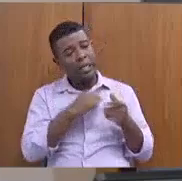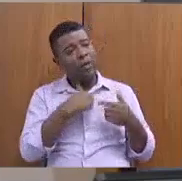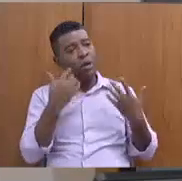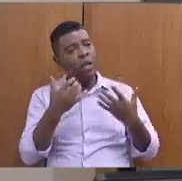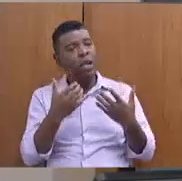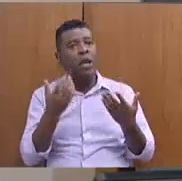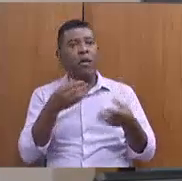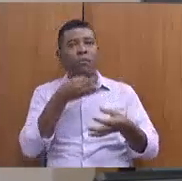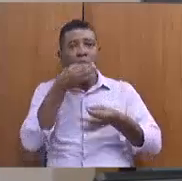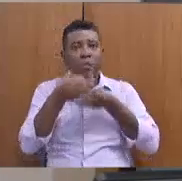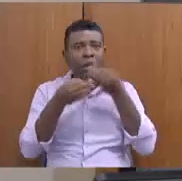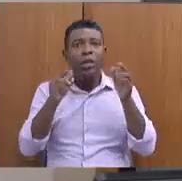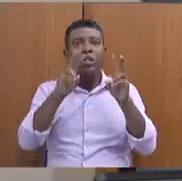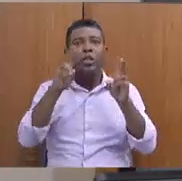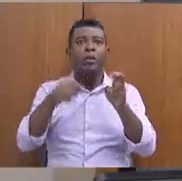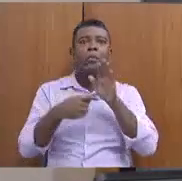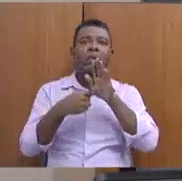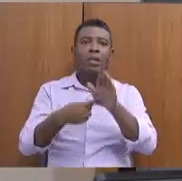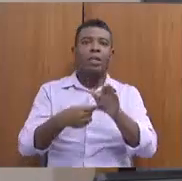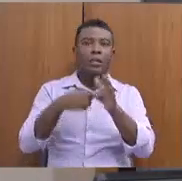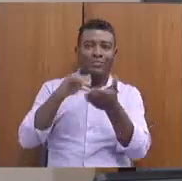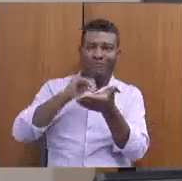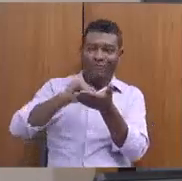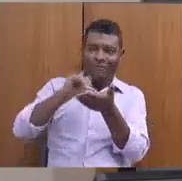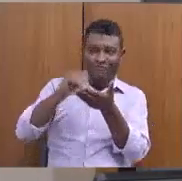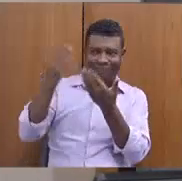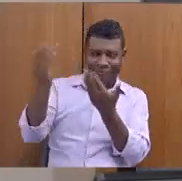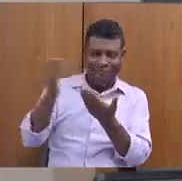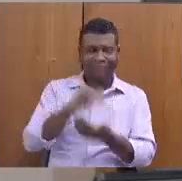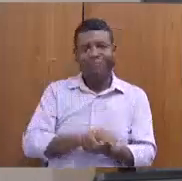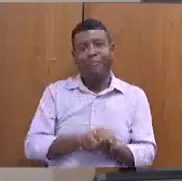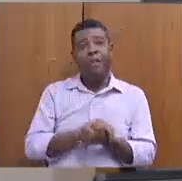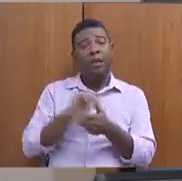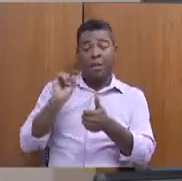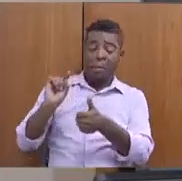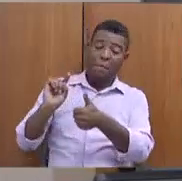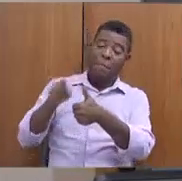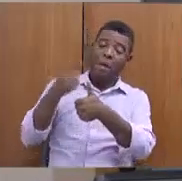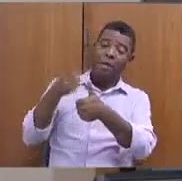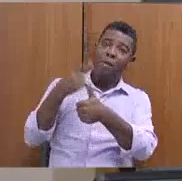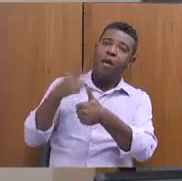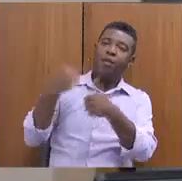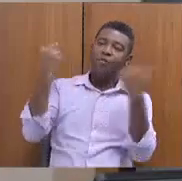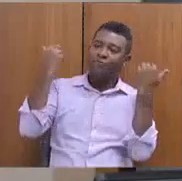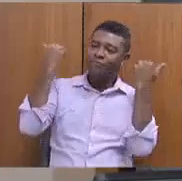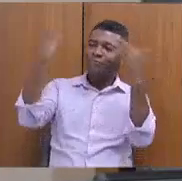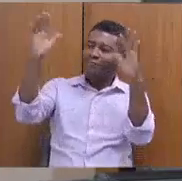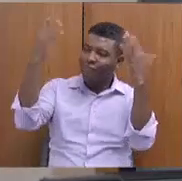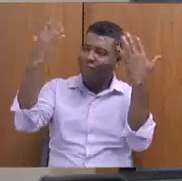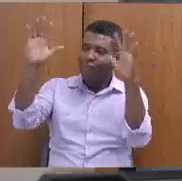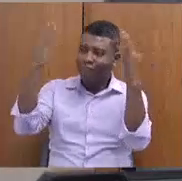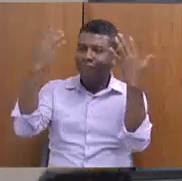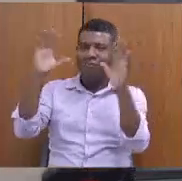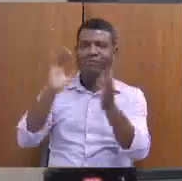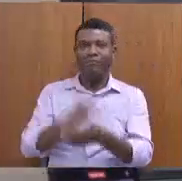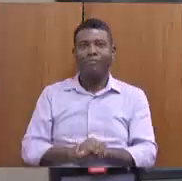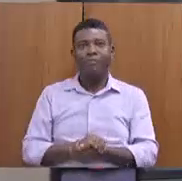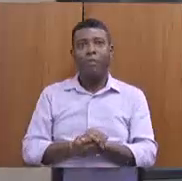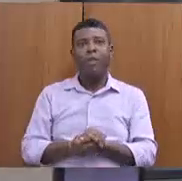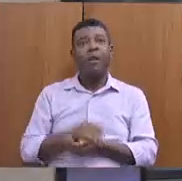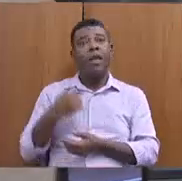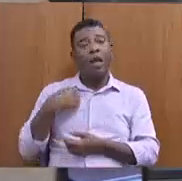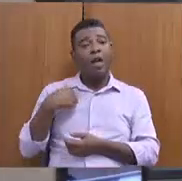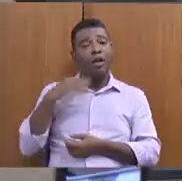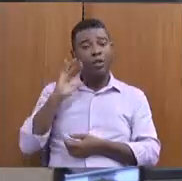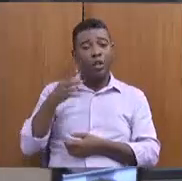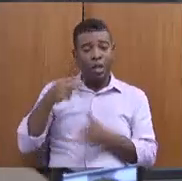secretária. Primeiro, parabenizar, que eu acho que é a primeira vez, eu já estou no segundo mandato, que a gente ouve